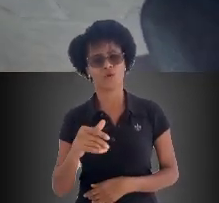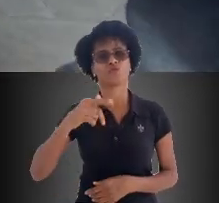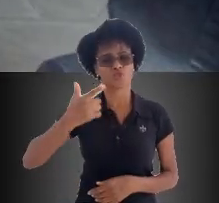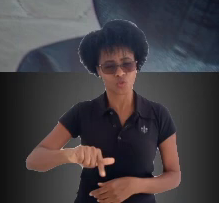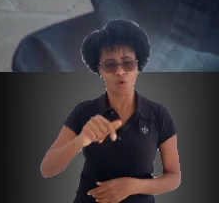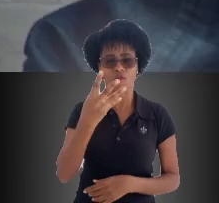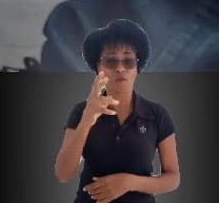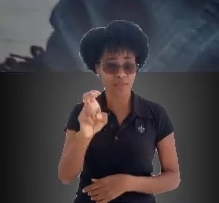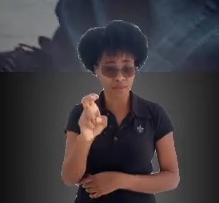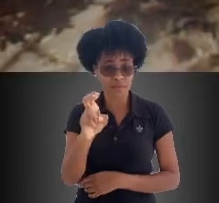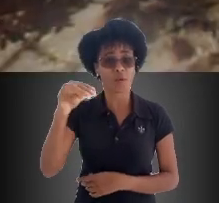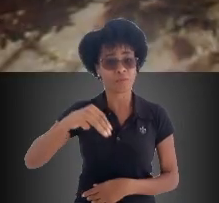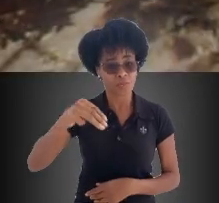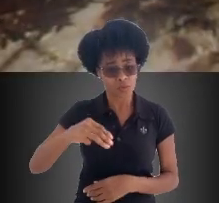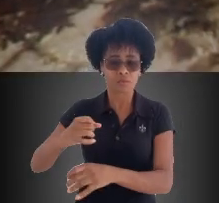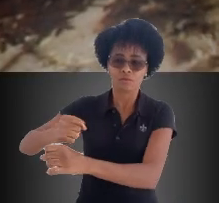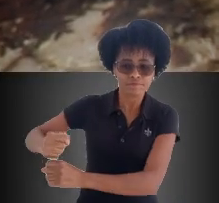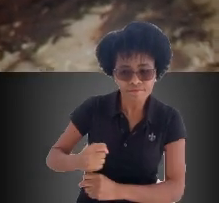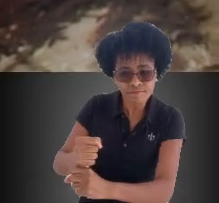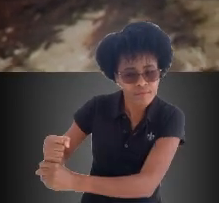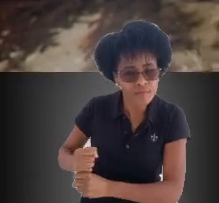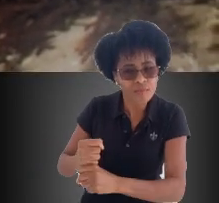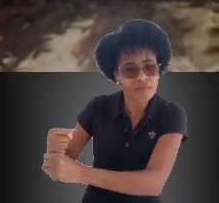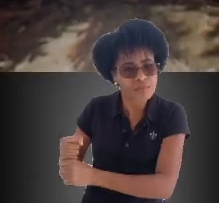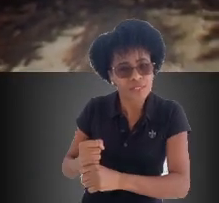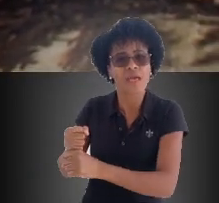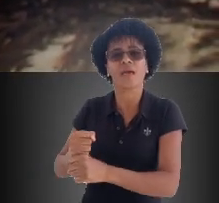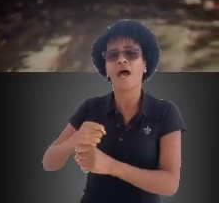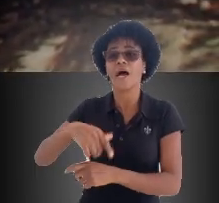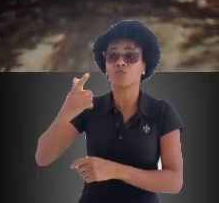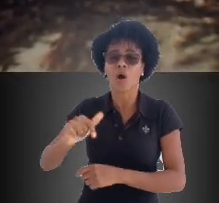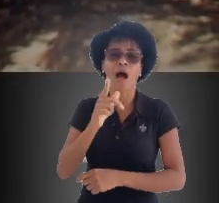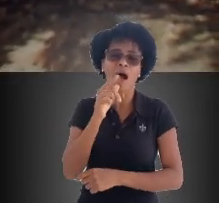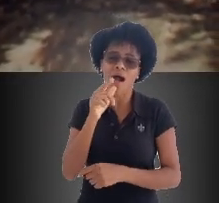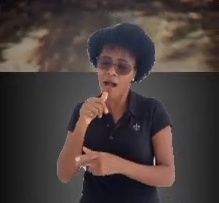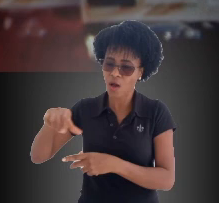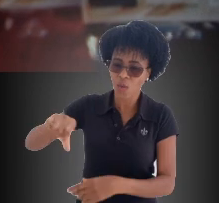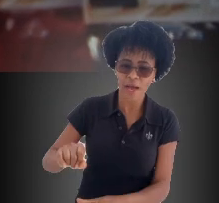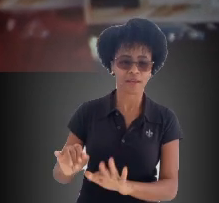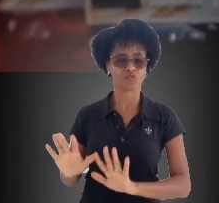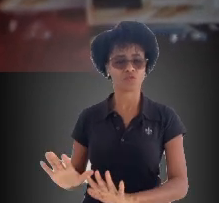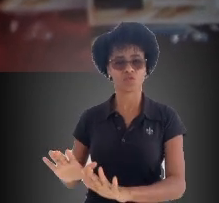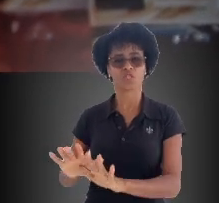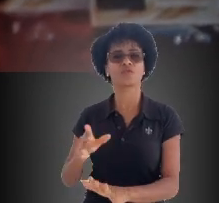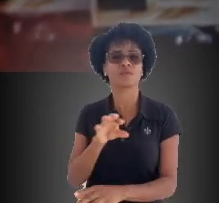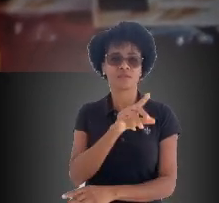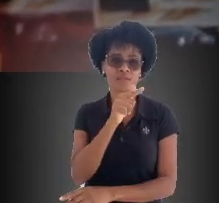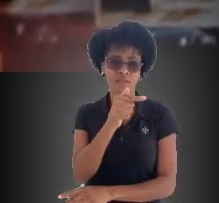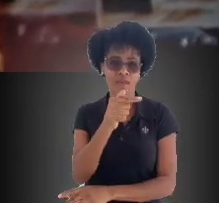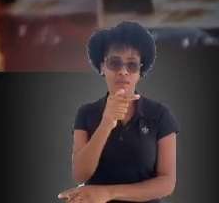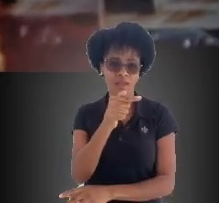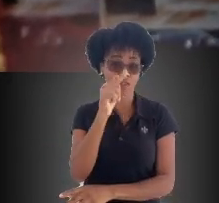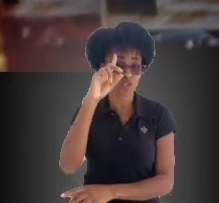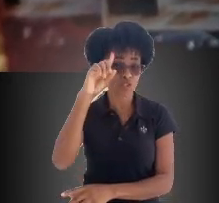Fica um período também de 45 minutos, batendo ali, mexendo. E depois disso, a gente acrescenta água. E deixa ele descansando agora no período